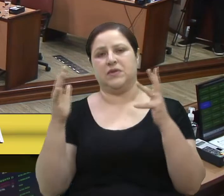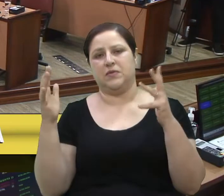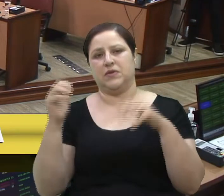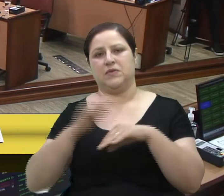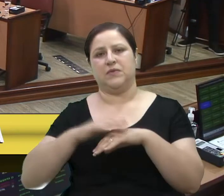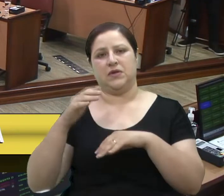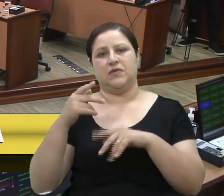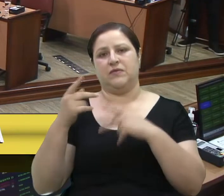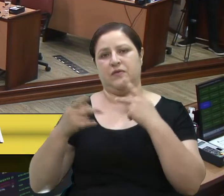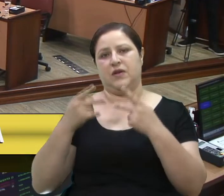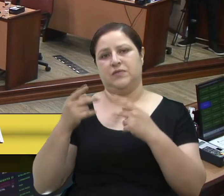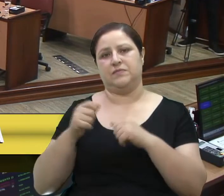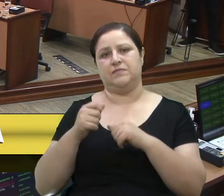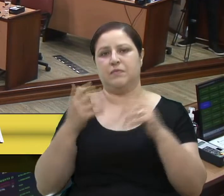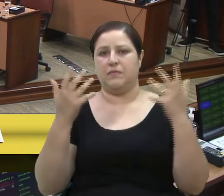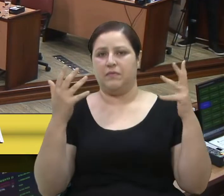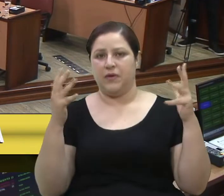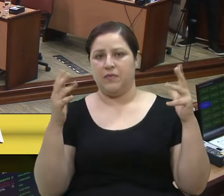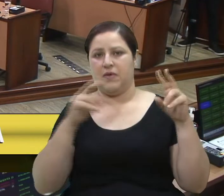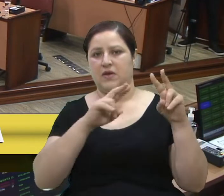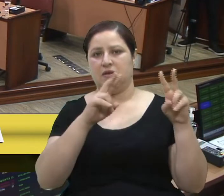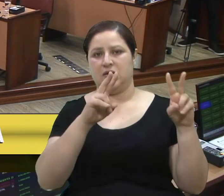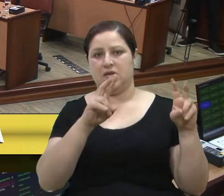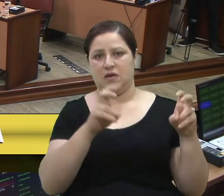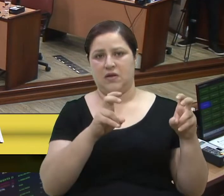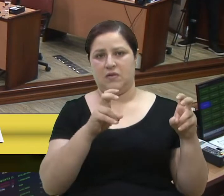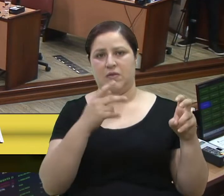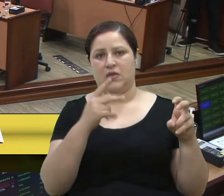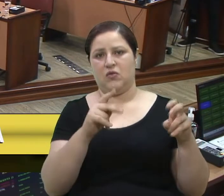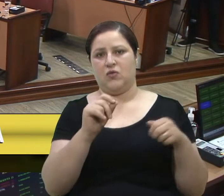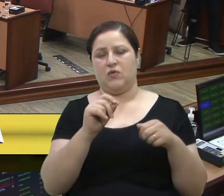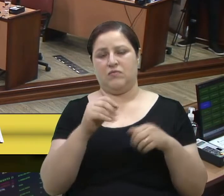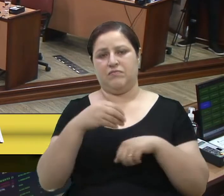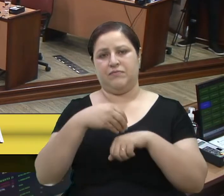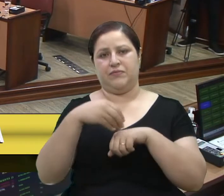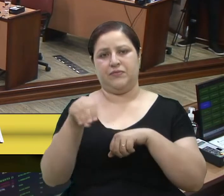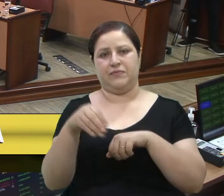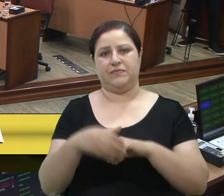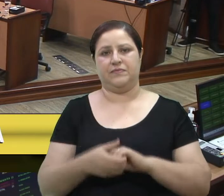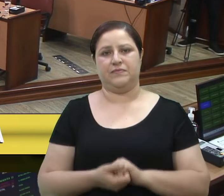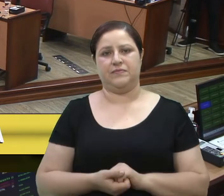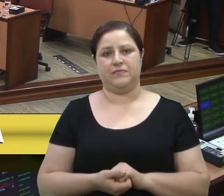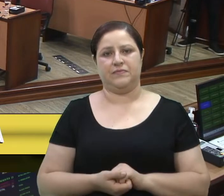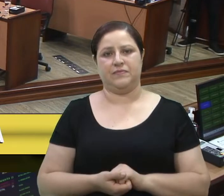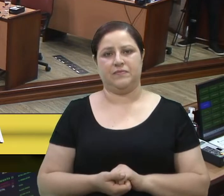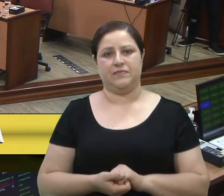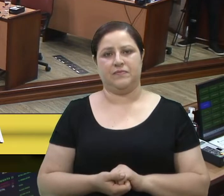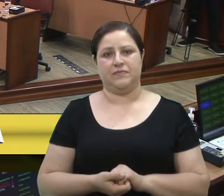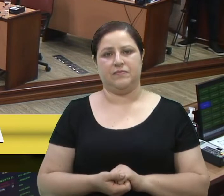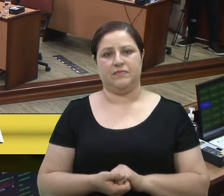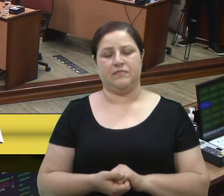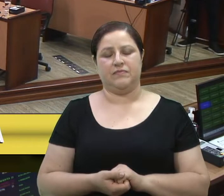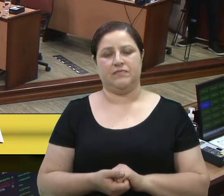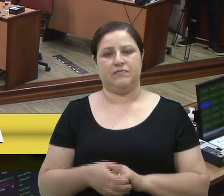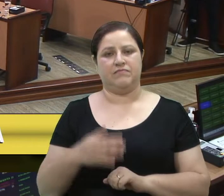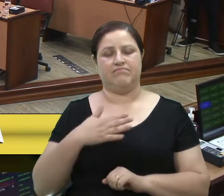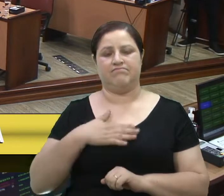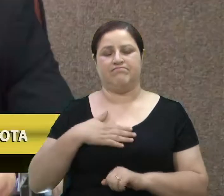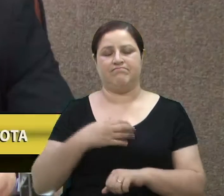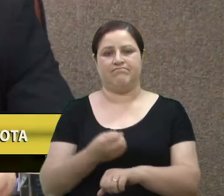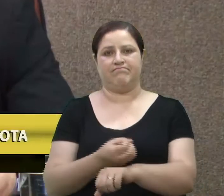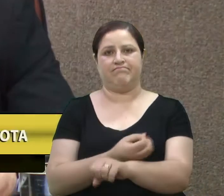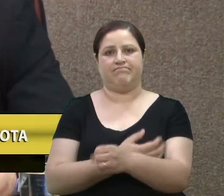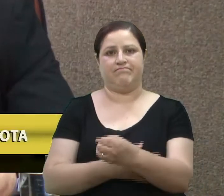eu lhe diria parabéns pelo tema, parabéns pelo que o senhor traz, e dizer assim que chega a me arrepiar a ver